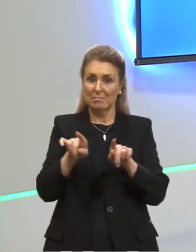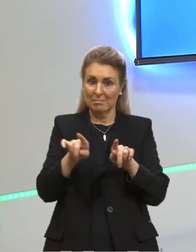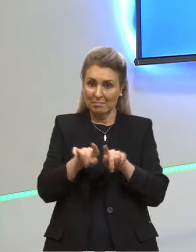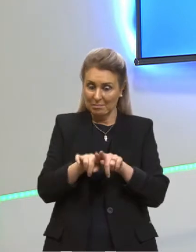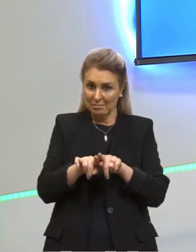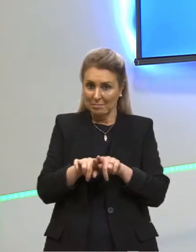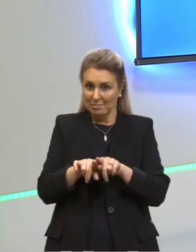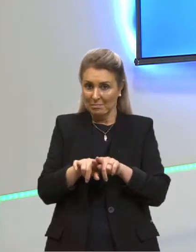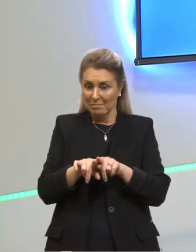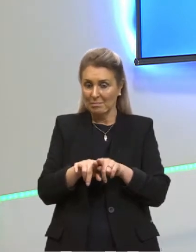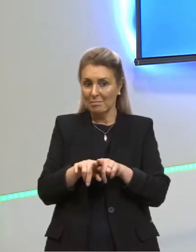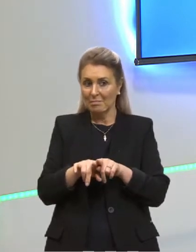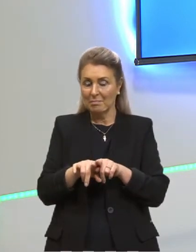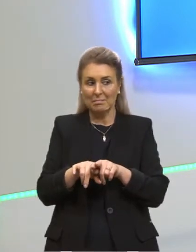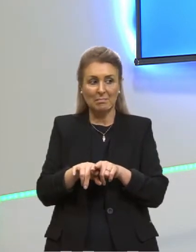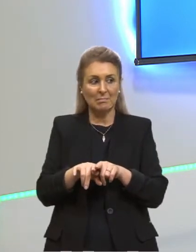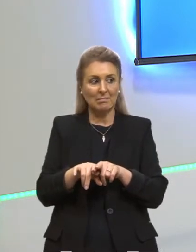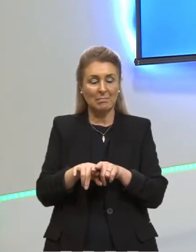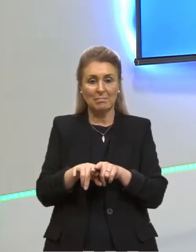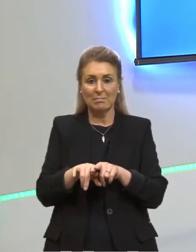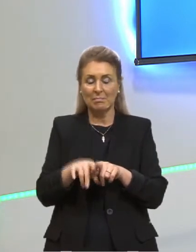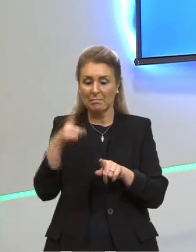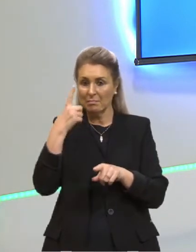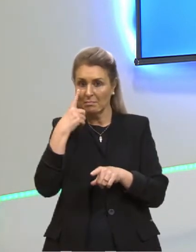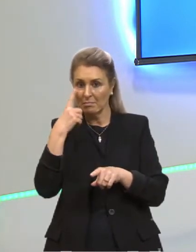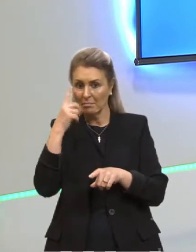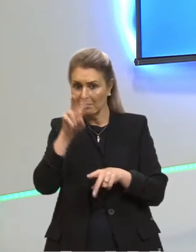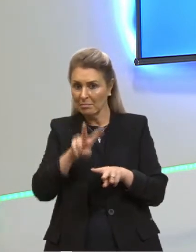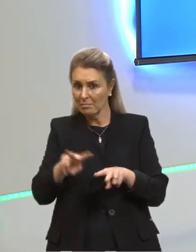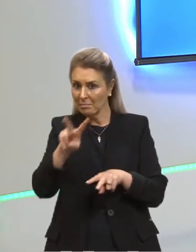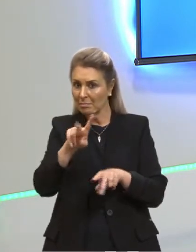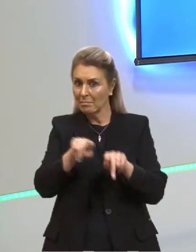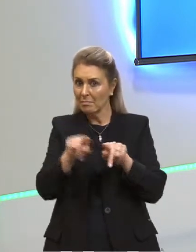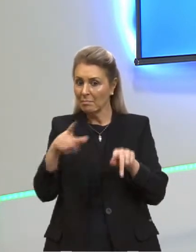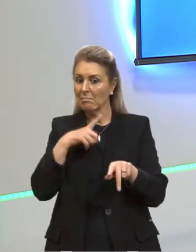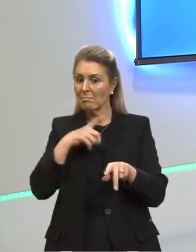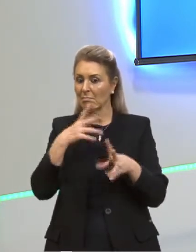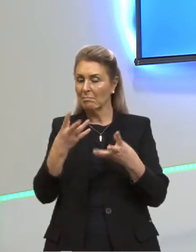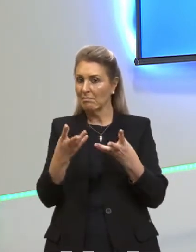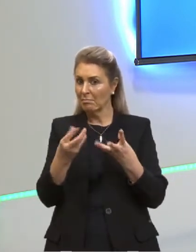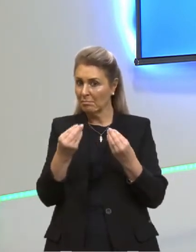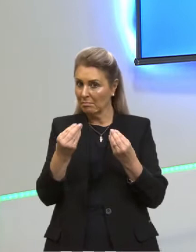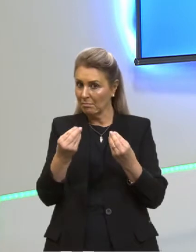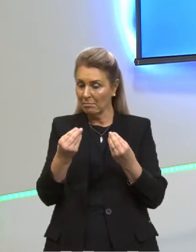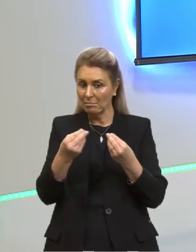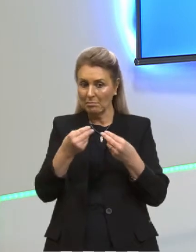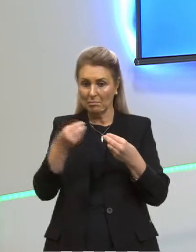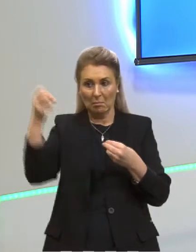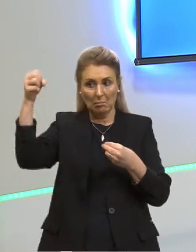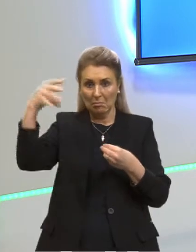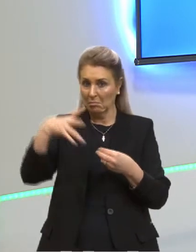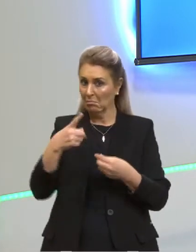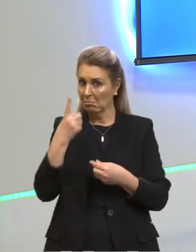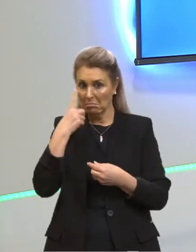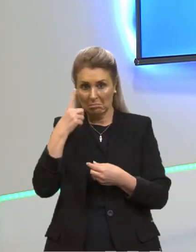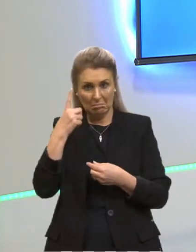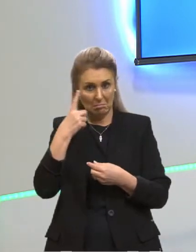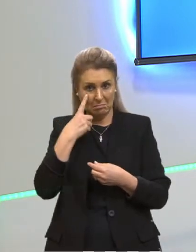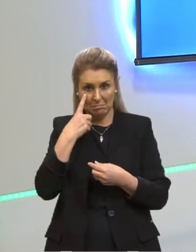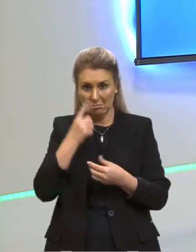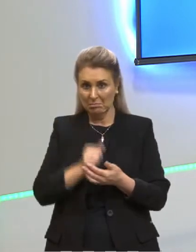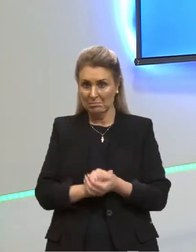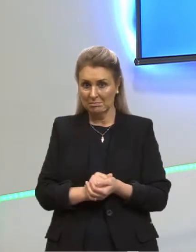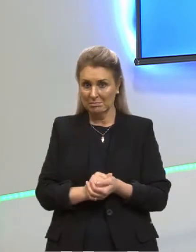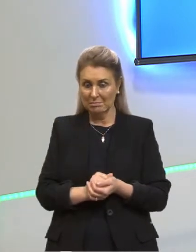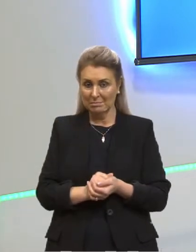são visíveis, mas tem muito mais que são invisíveis. Então, a maior